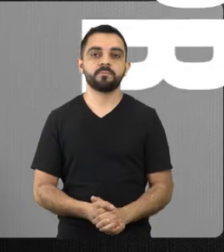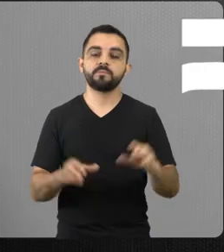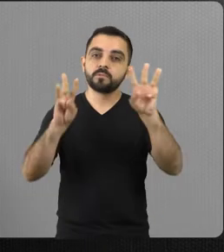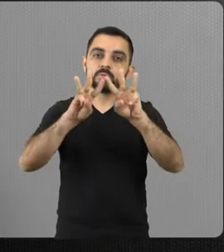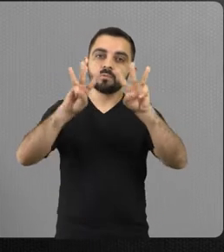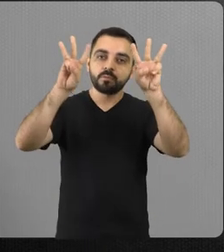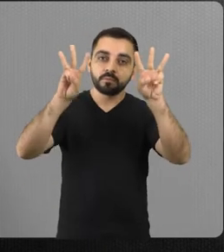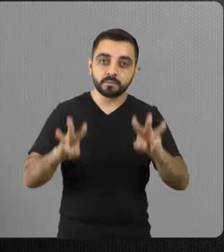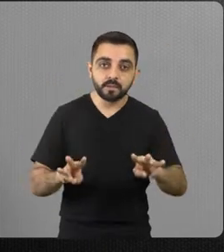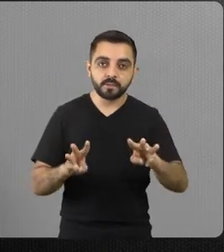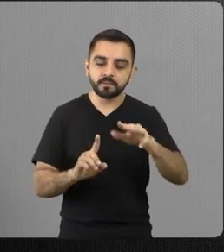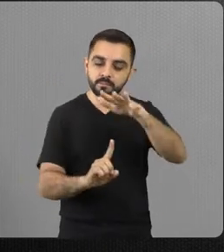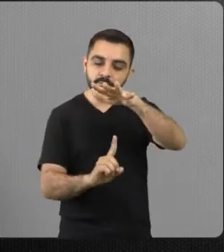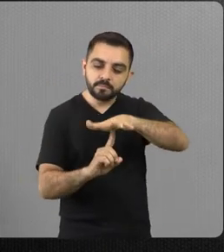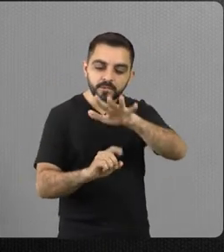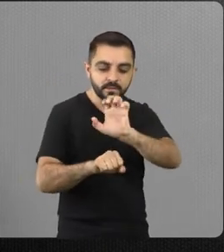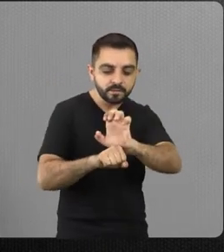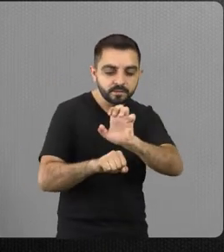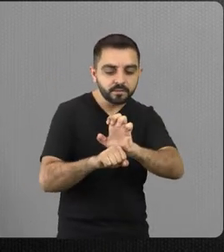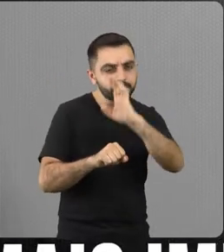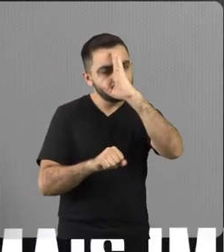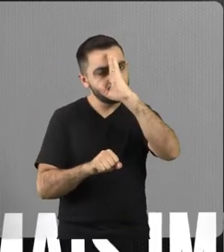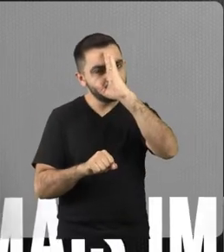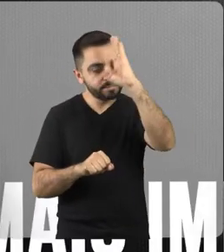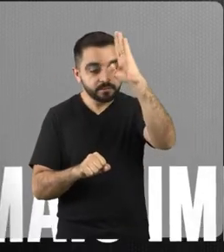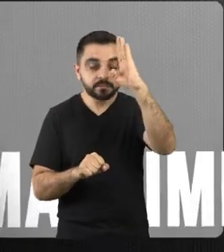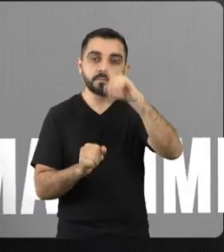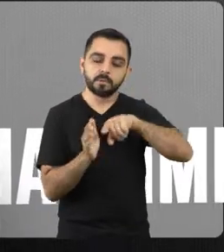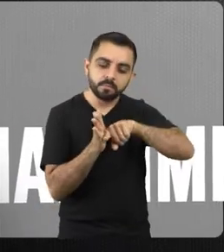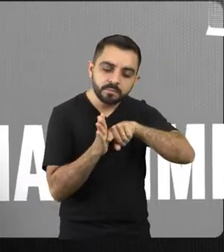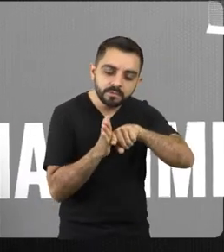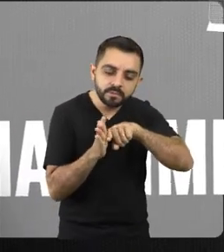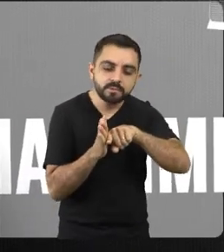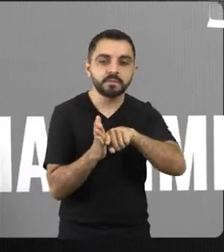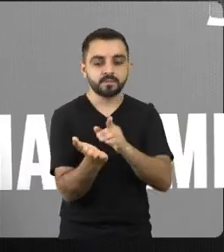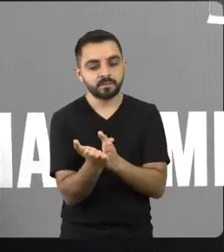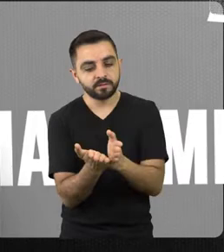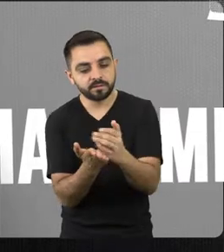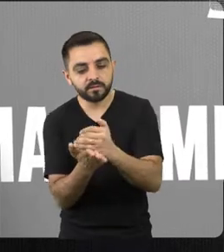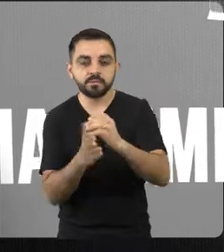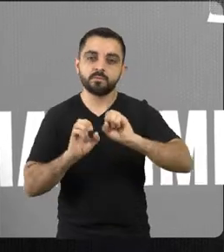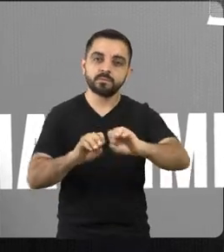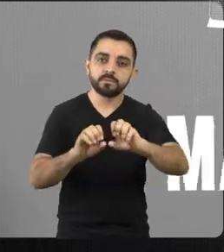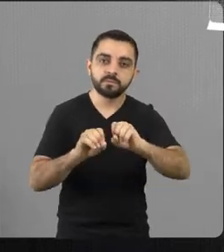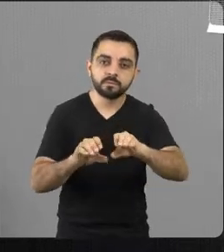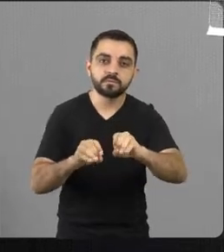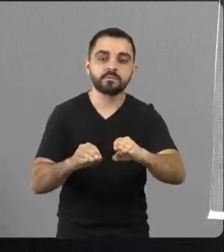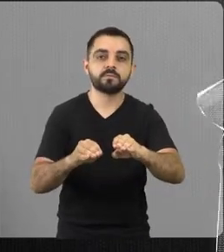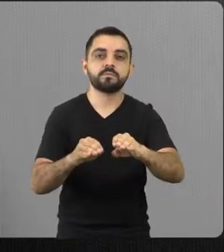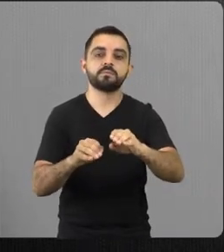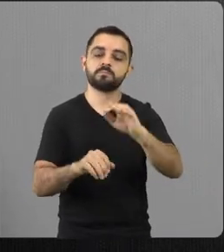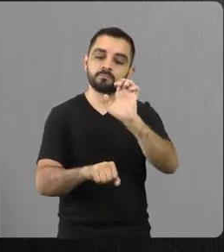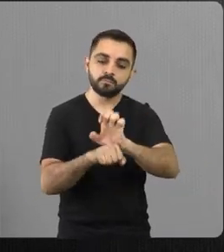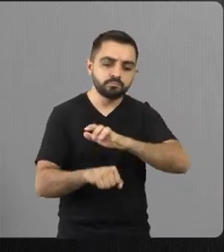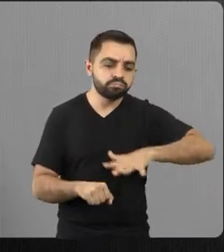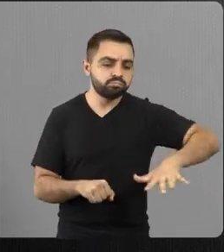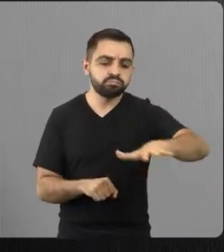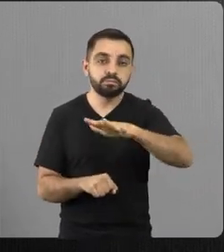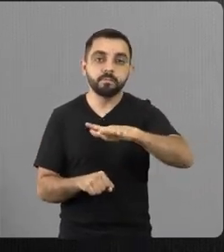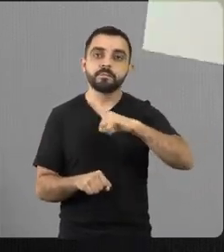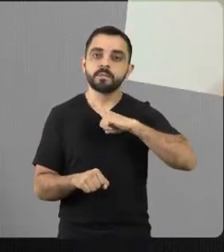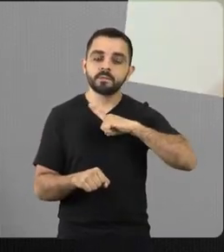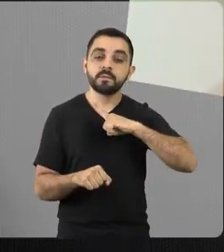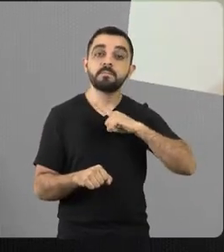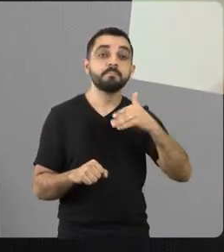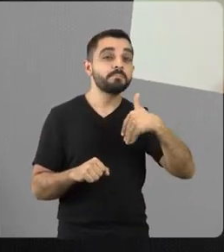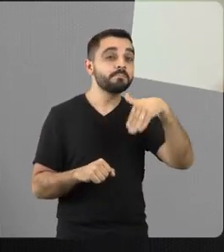A Universidade Federal do Paraná é a mais importante instituição de pesquisa, ensino e extensão do Estado. É local de